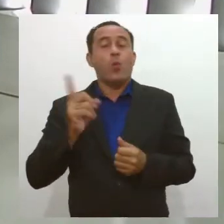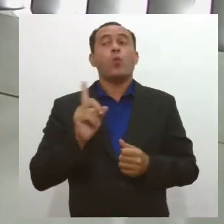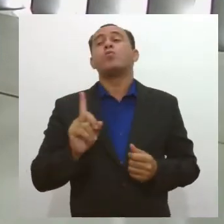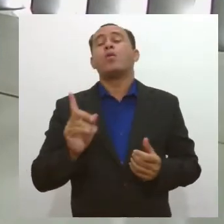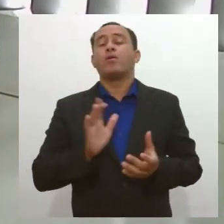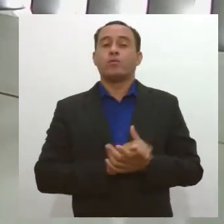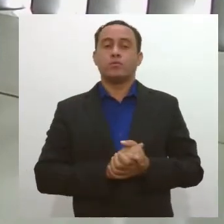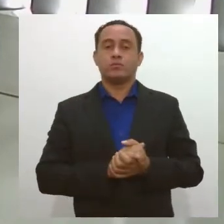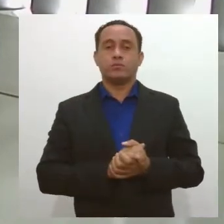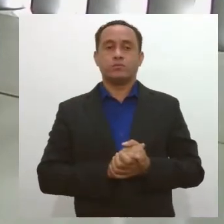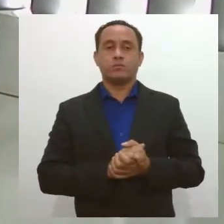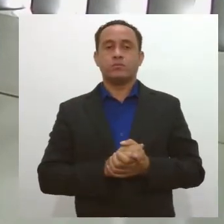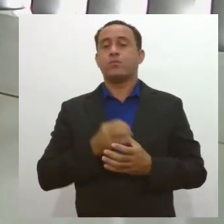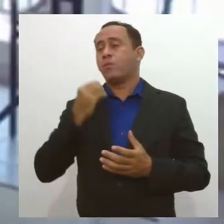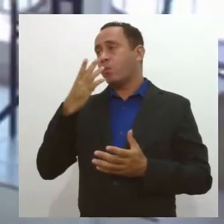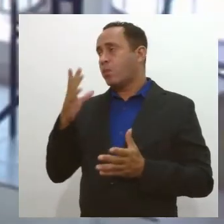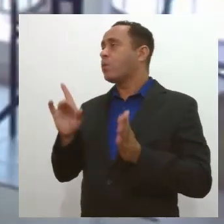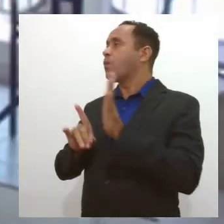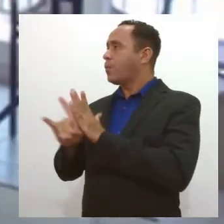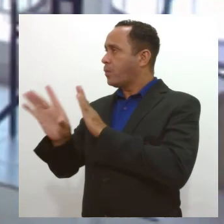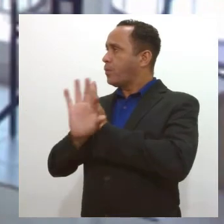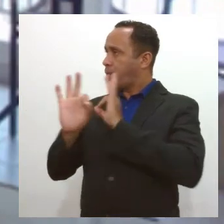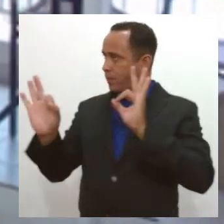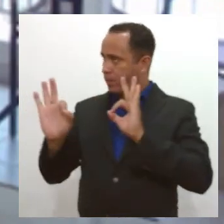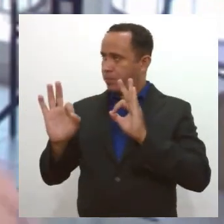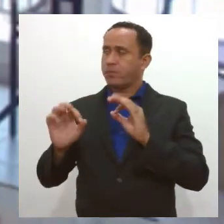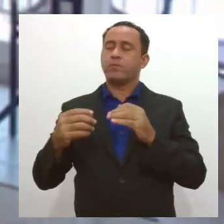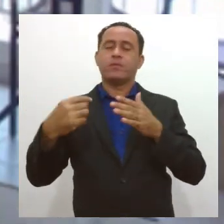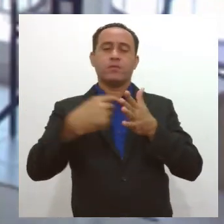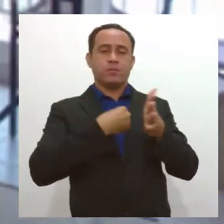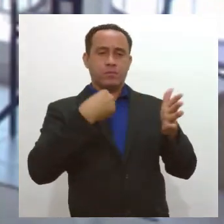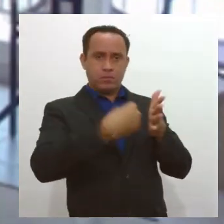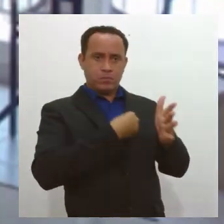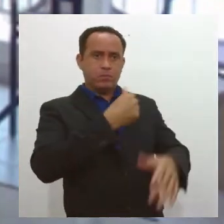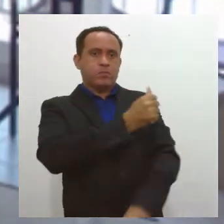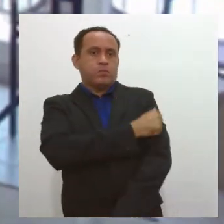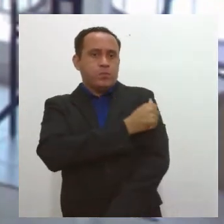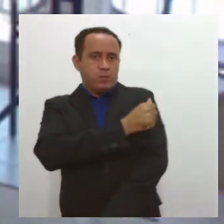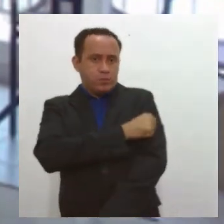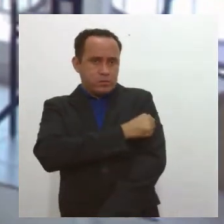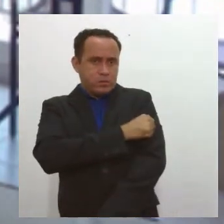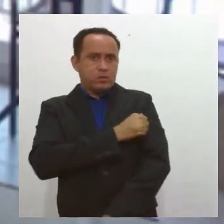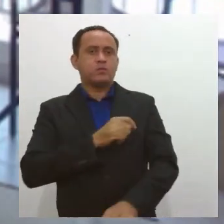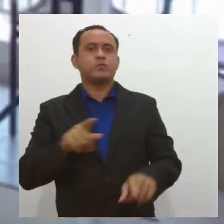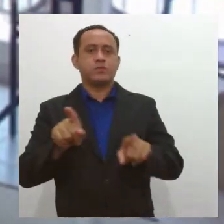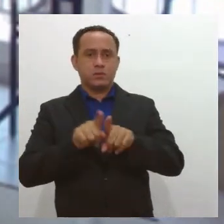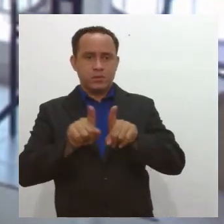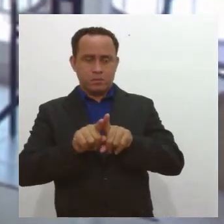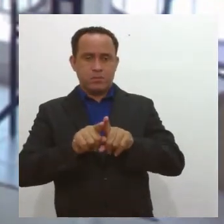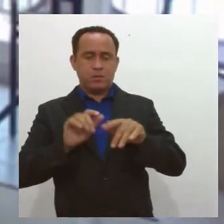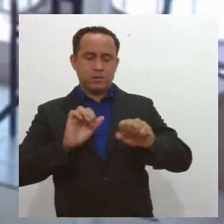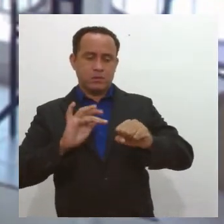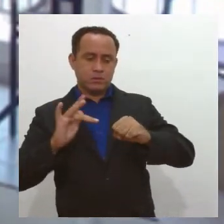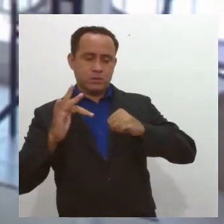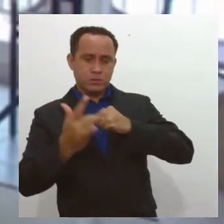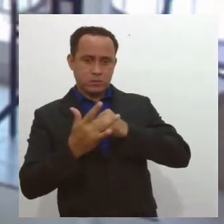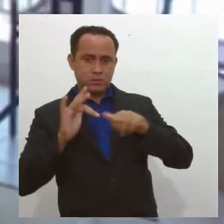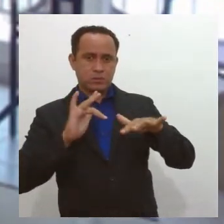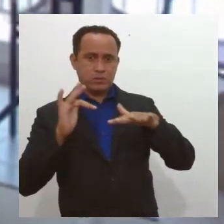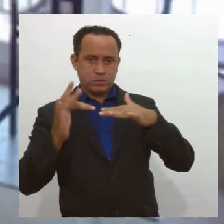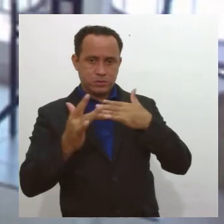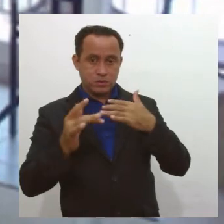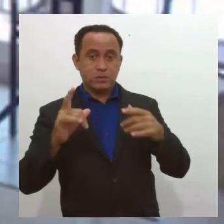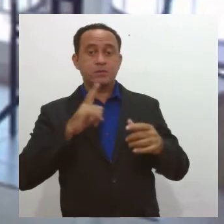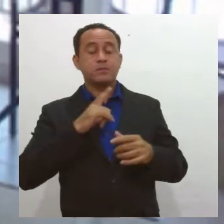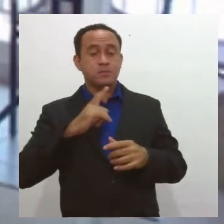Maris. Legal, uma ótima pergunta. Eu recebo muito essas perguntas dos meus alunos e também nas redes sociais, porque, infelizmente, o que a gente está vendo